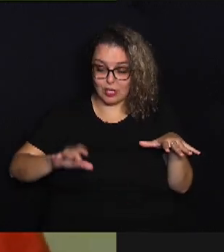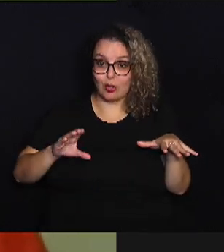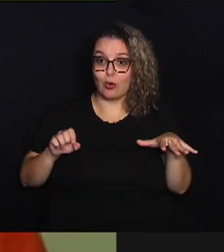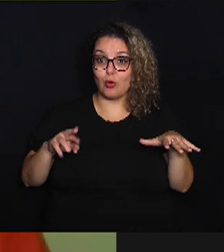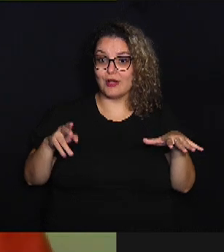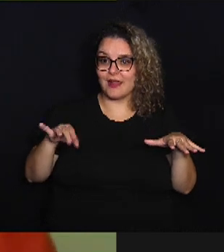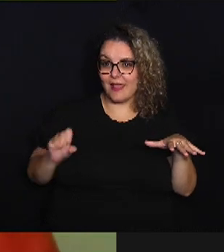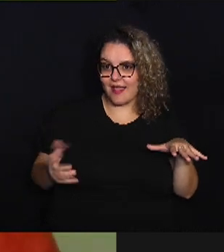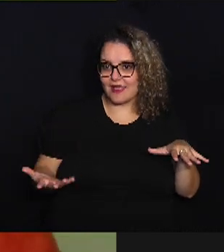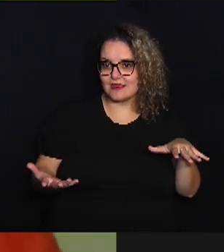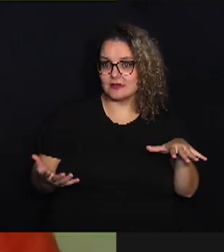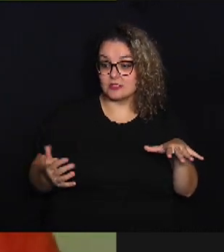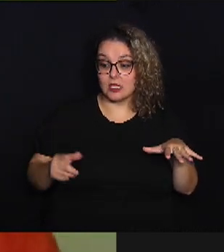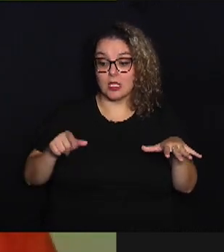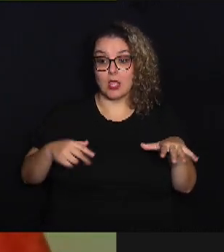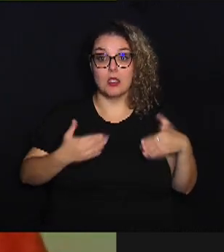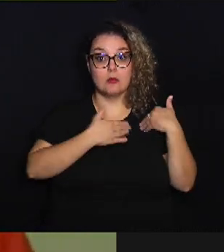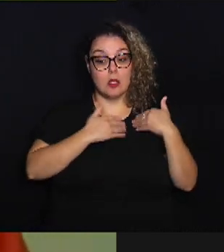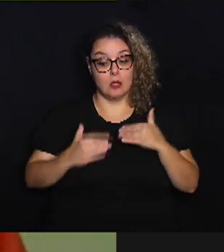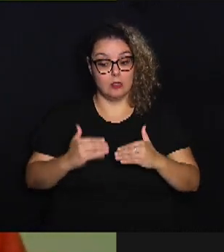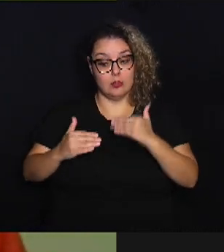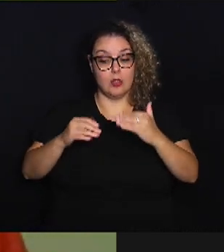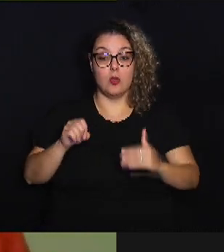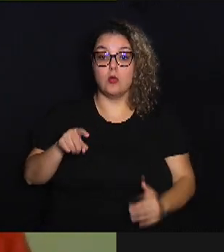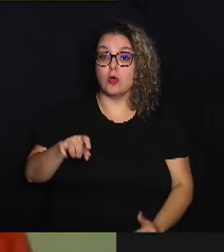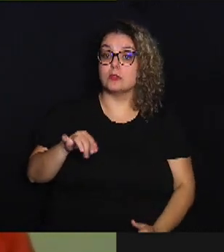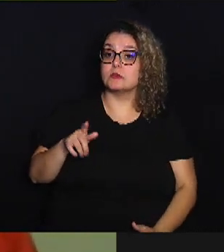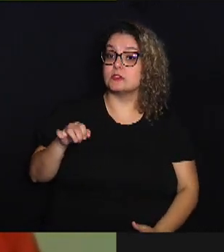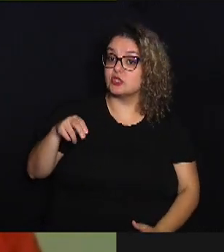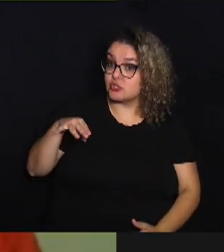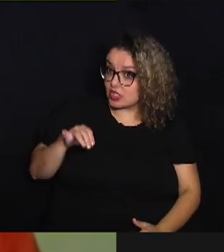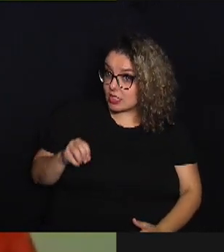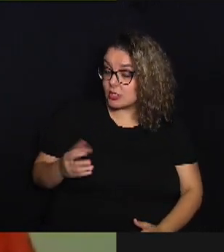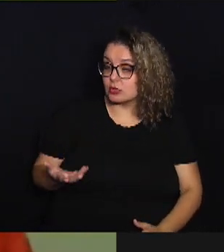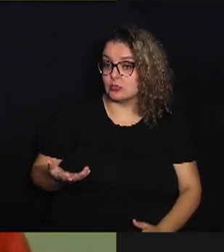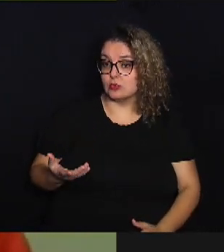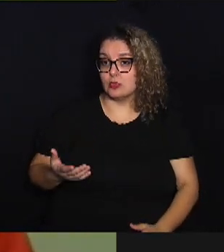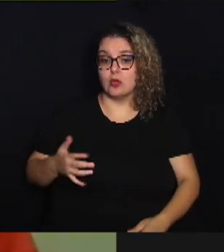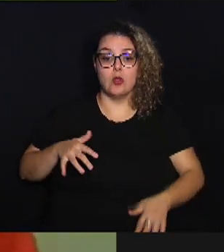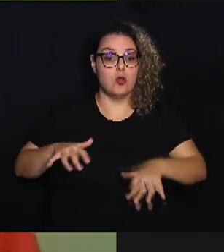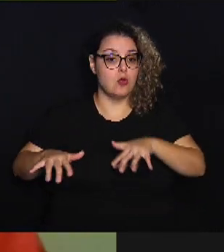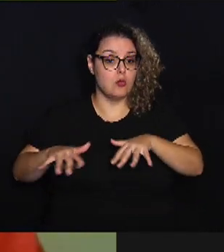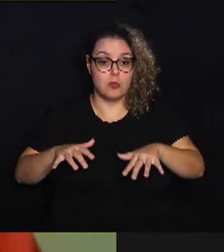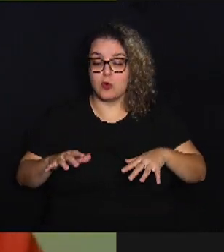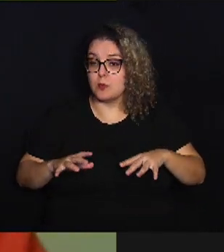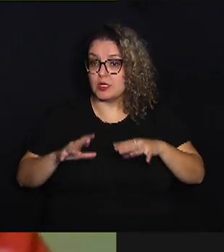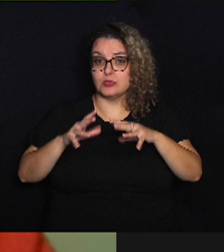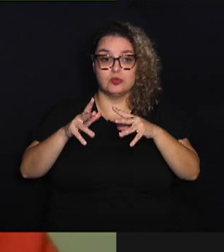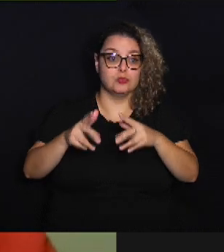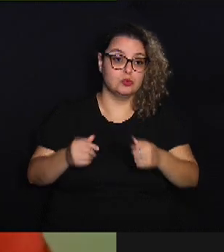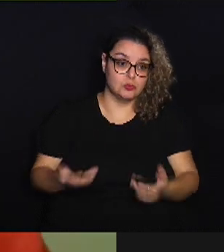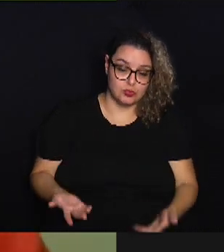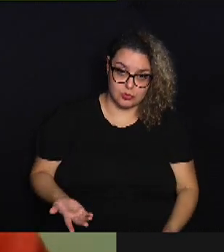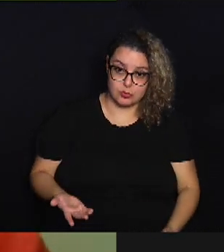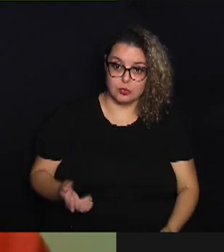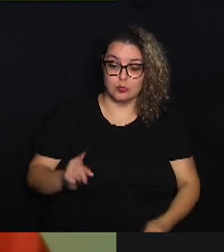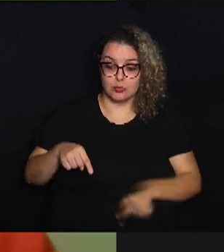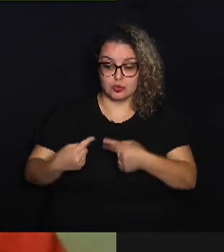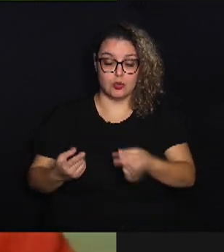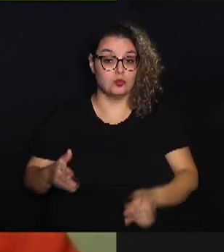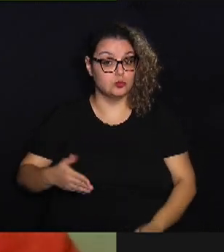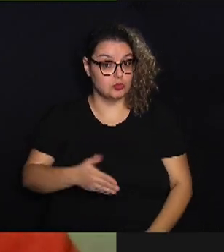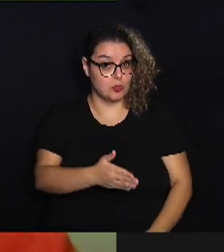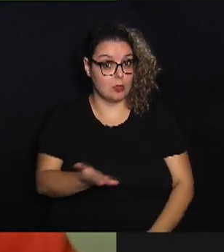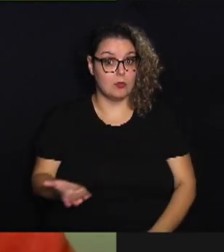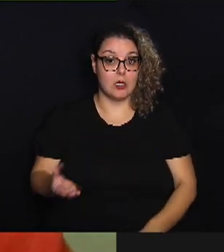o oxigênio, que vai dar todo o movimento com os outros peixes, com a